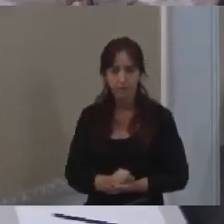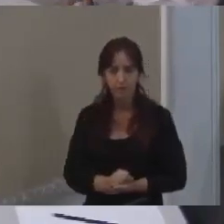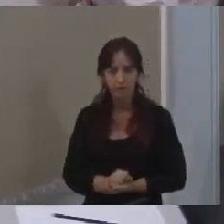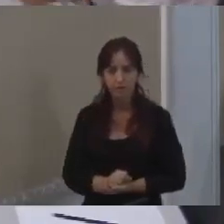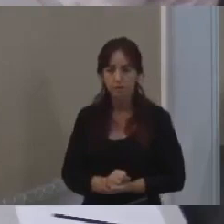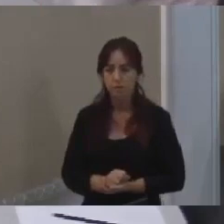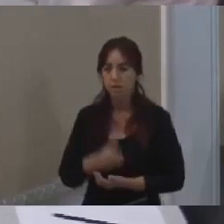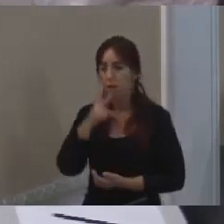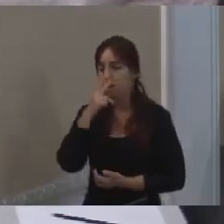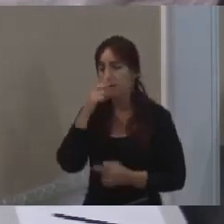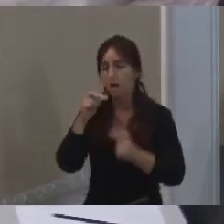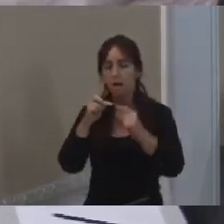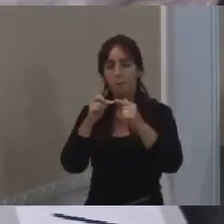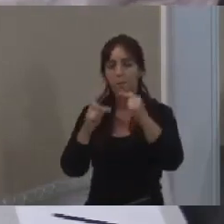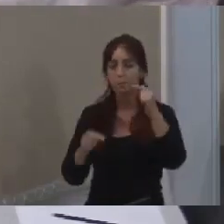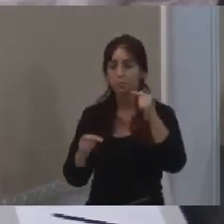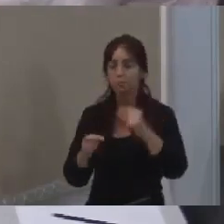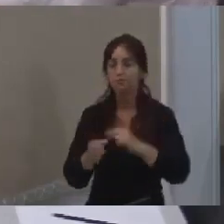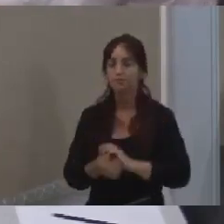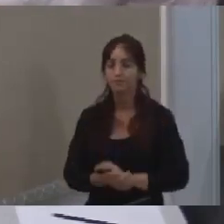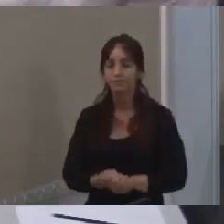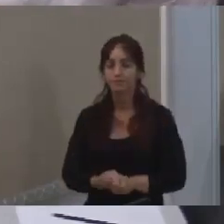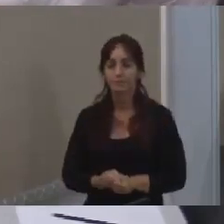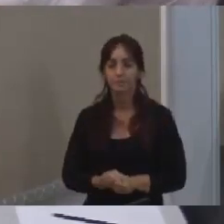parece que o senhor Cláudio não está conectado.